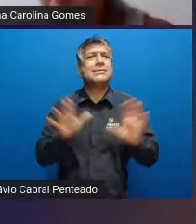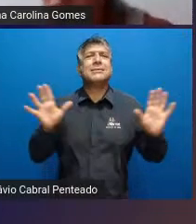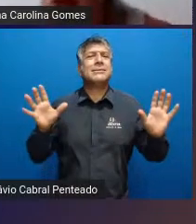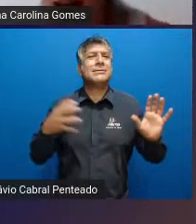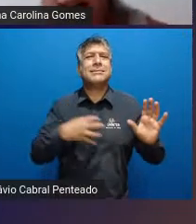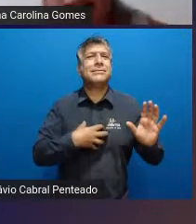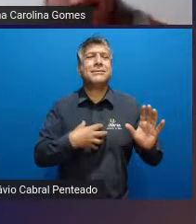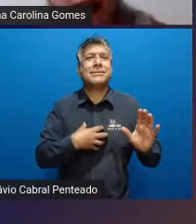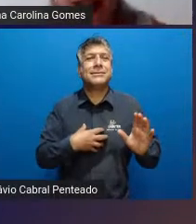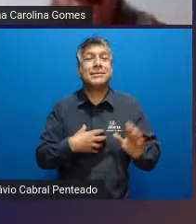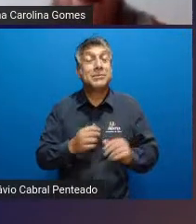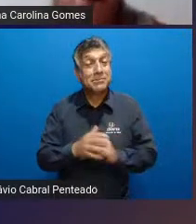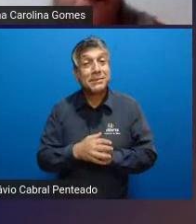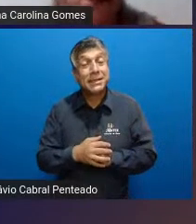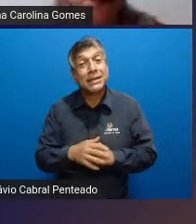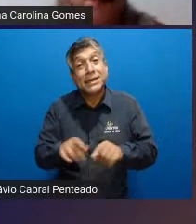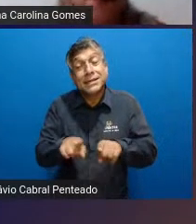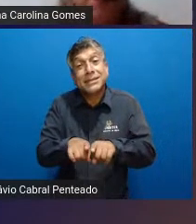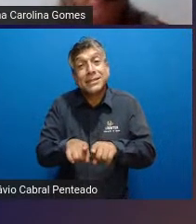singulares também né